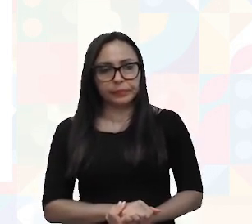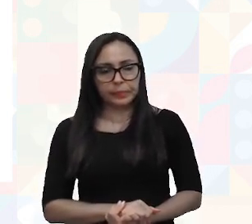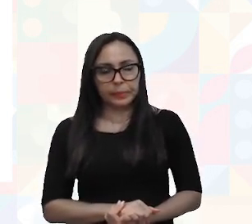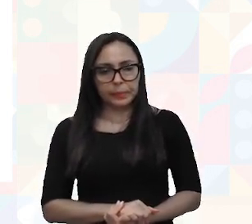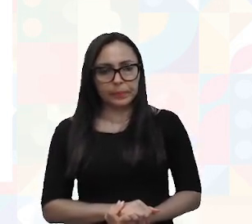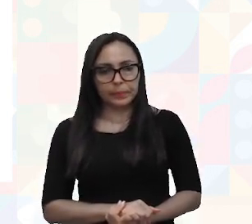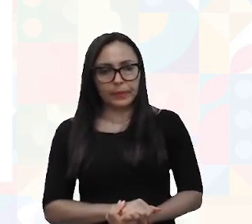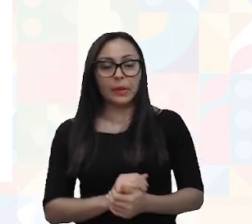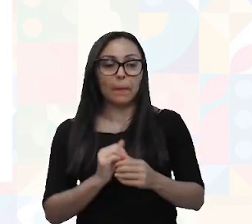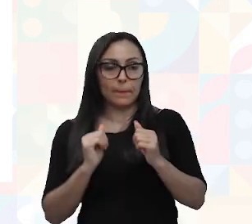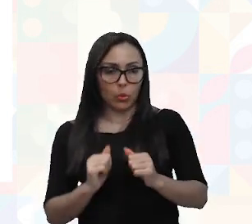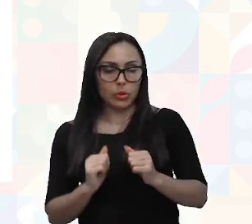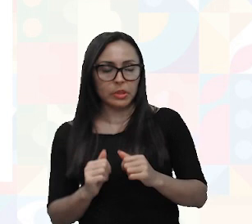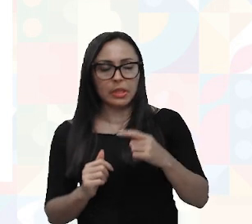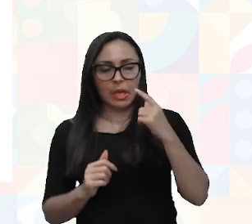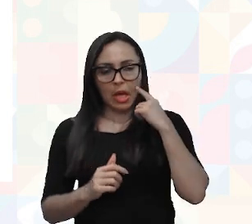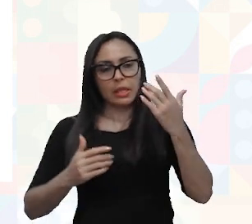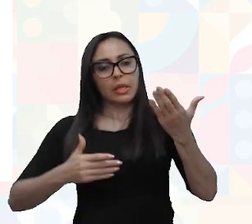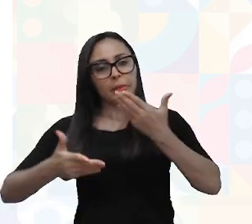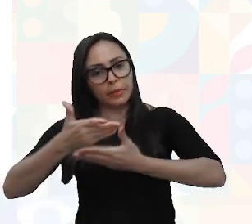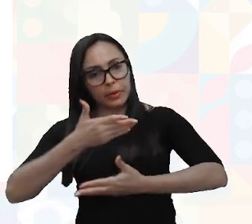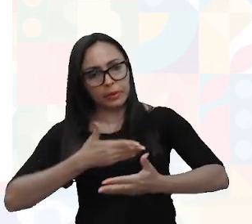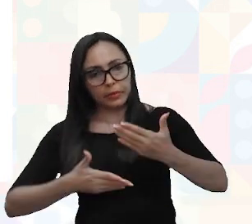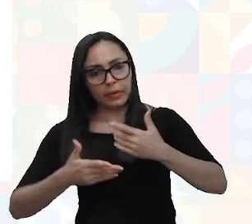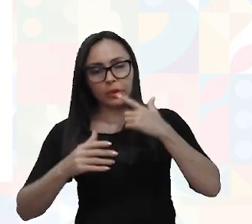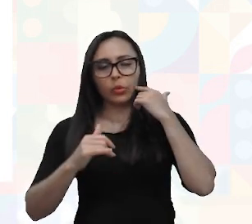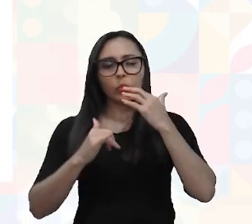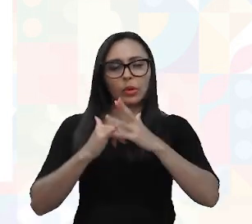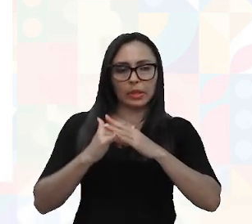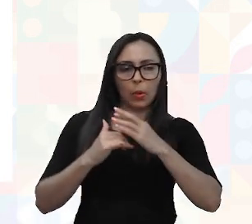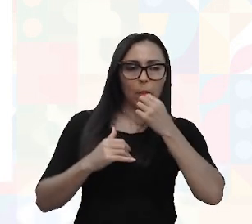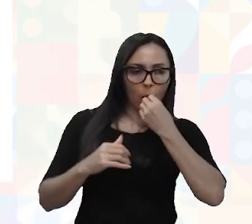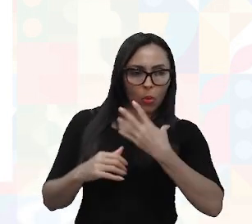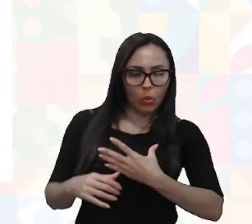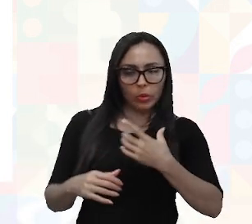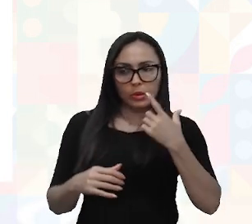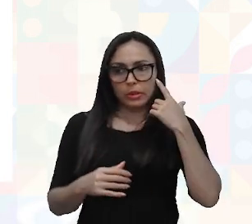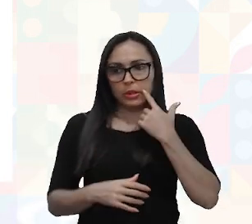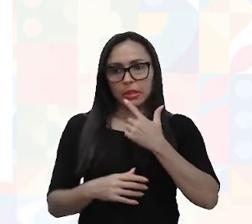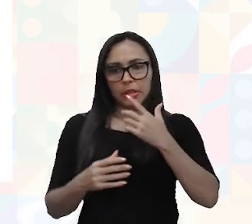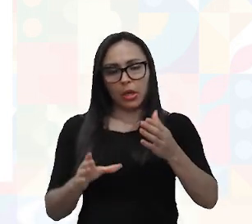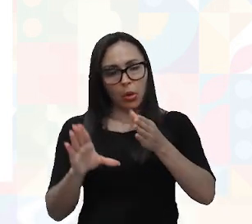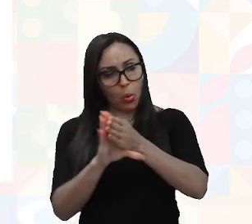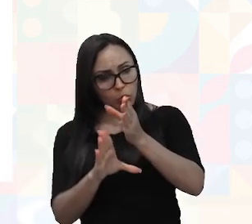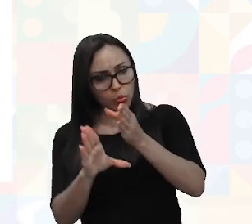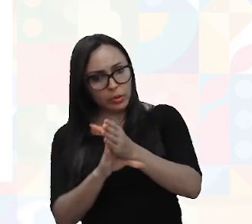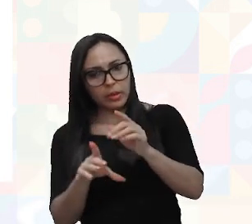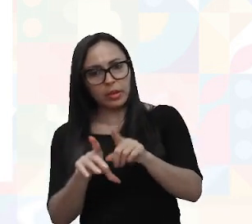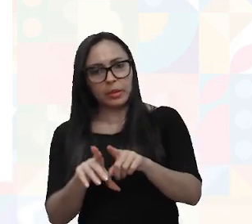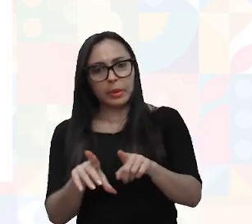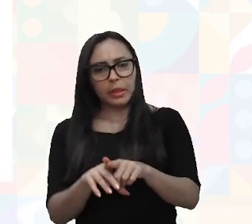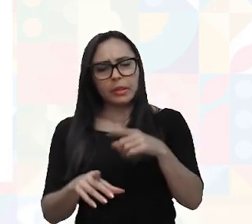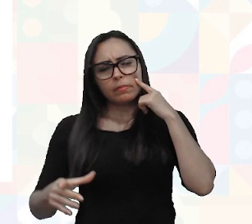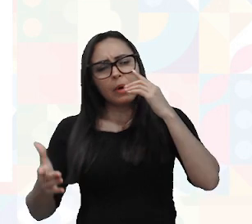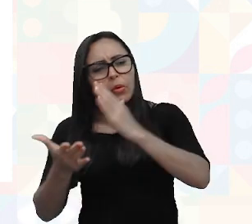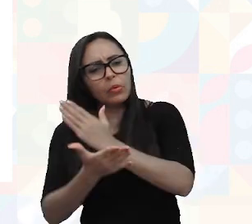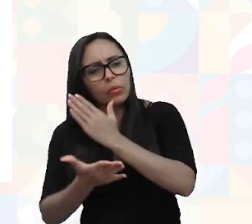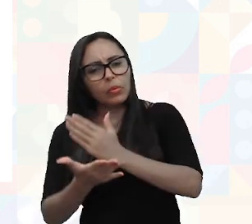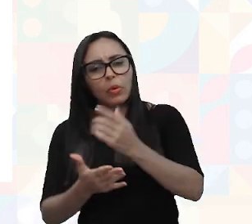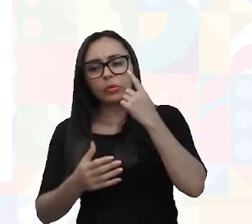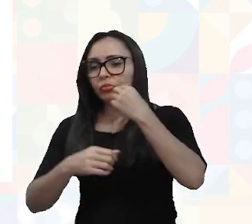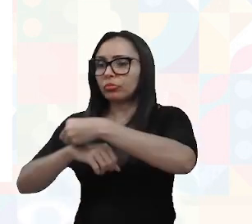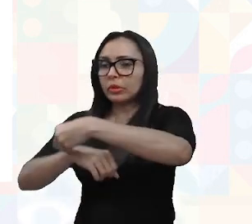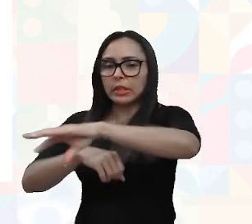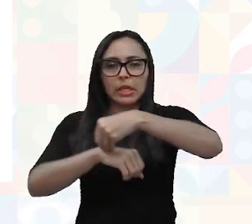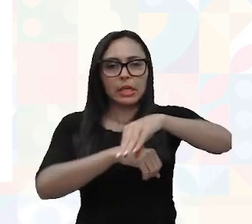vou retirar, aí, da Ave Makers, que é um canal muito bom, também, se vocês quiserem estar consultando. Aqui, algumas dicas